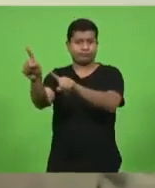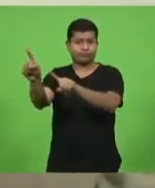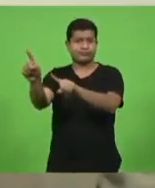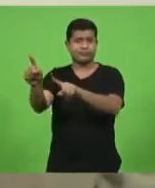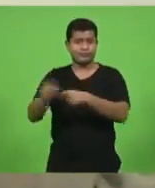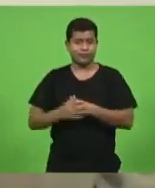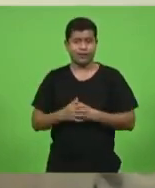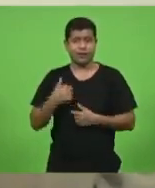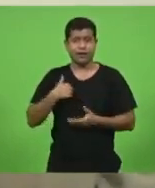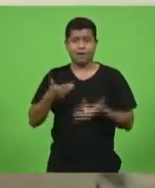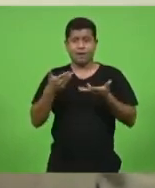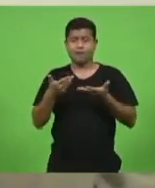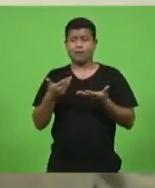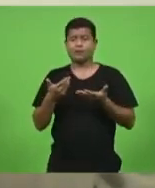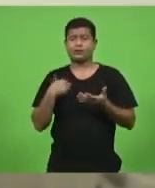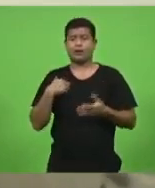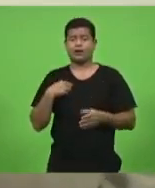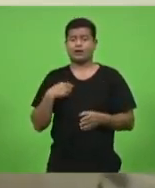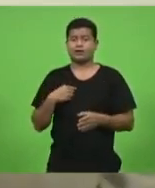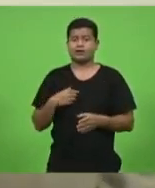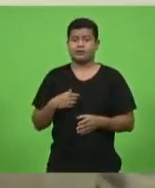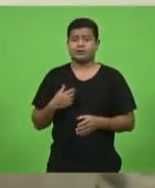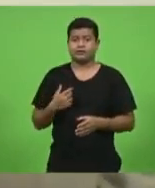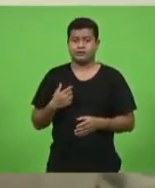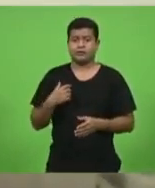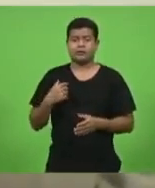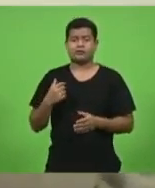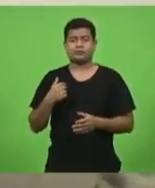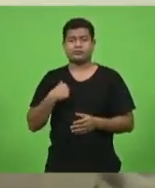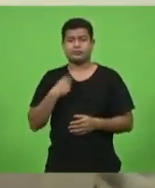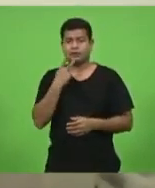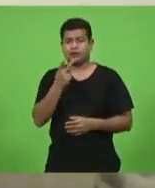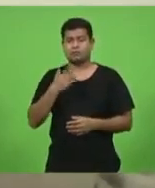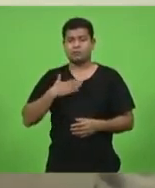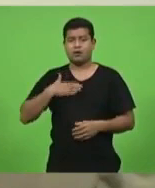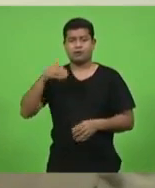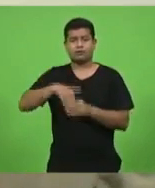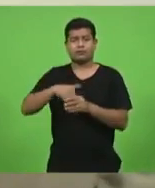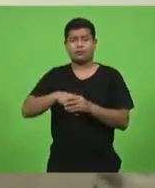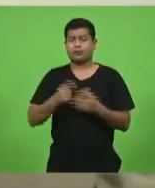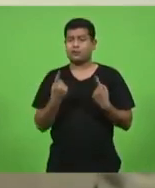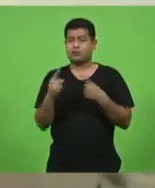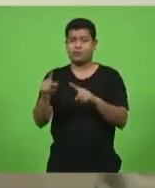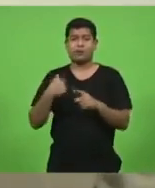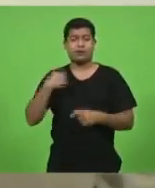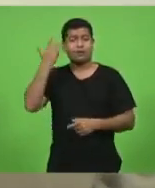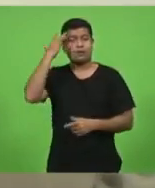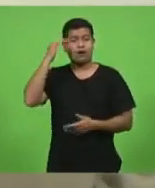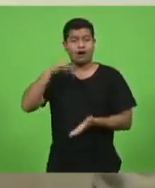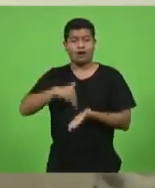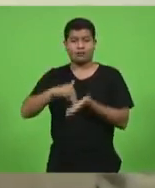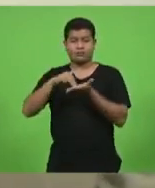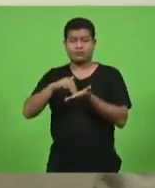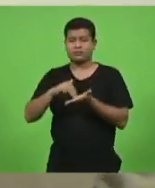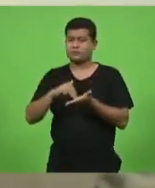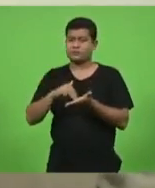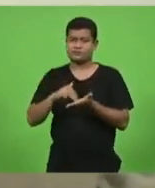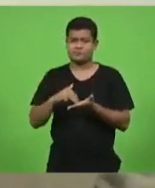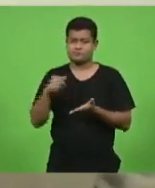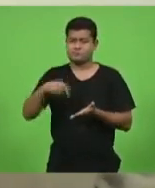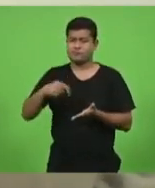consignar que o meu voto contrário a essa moção acho que o parlamento catarinense não pode